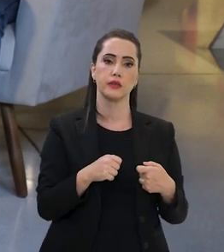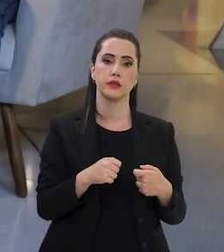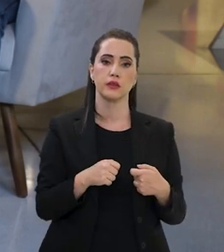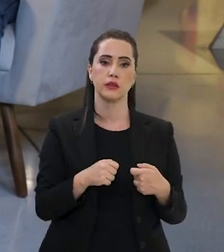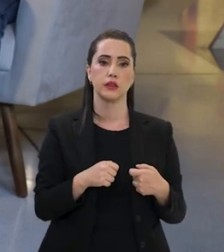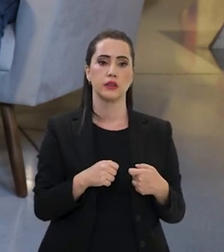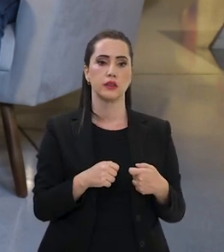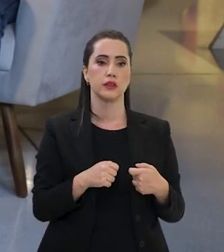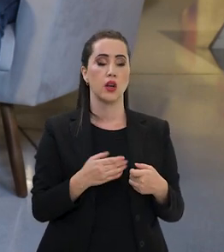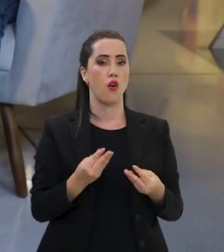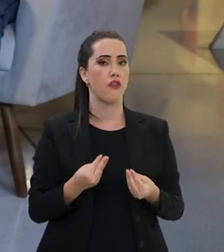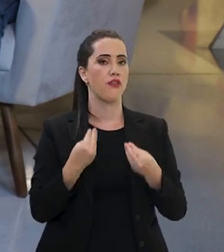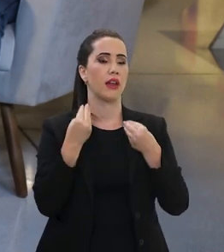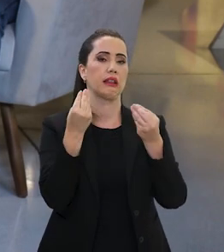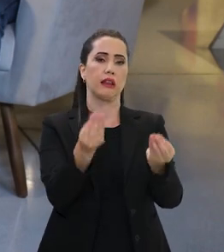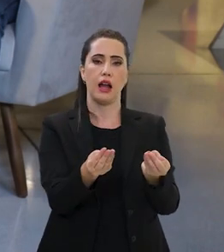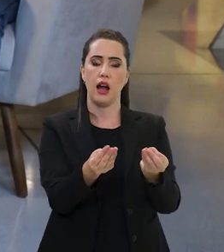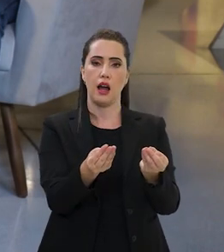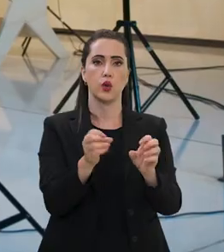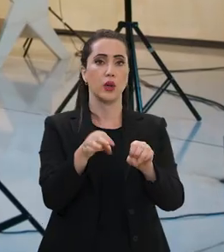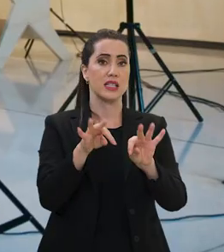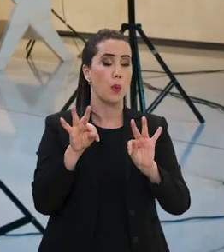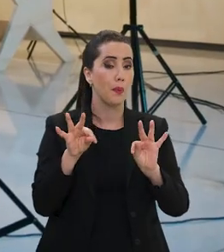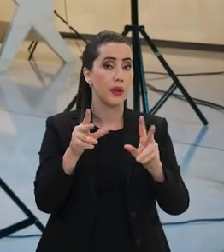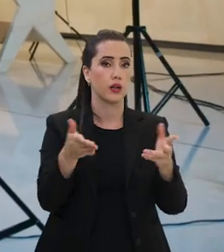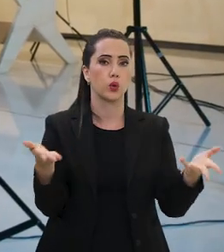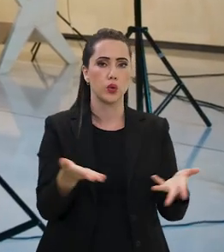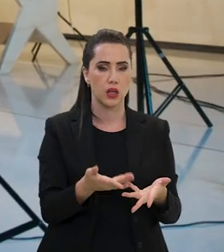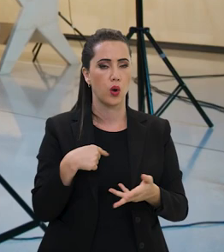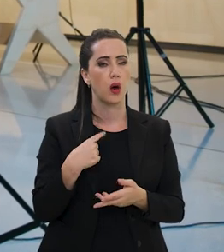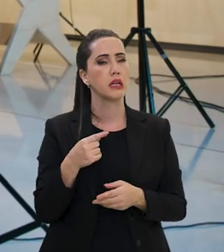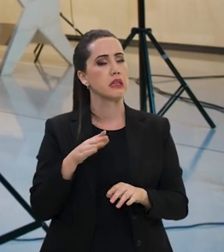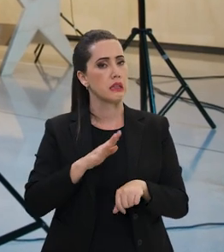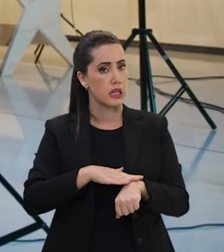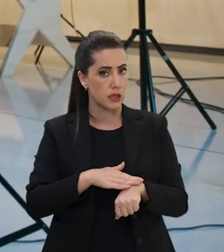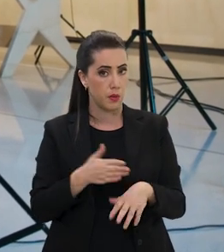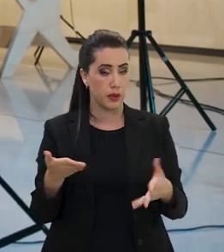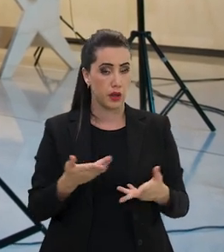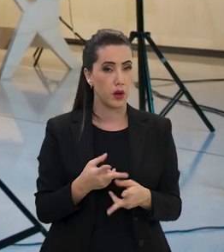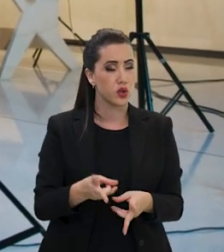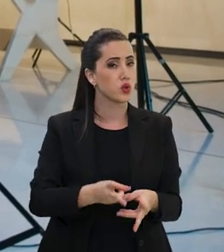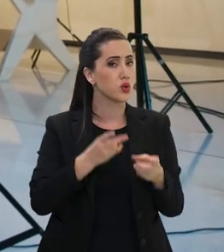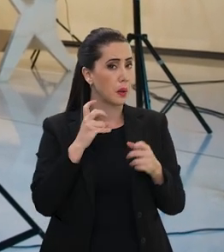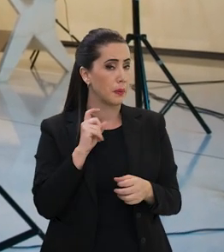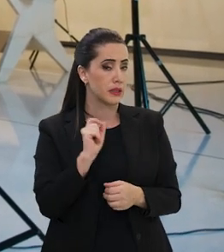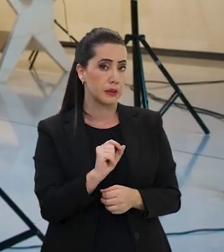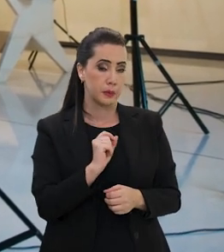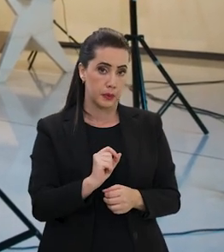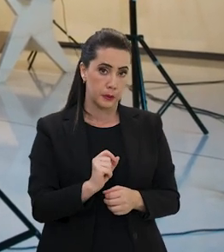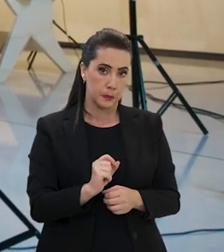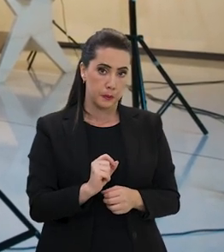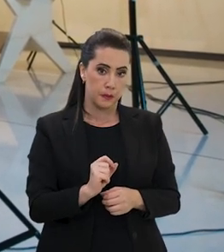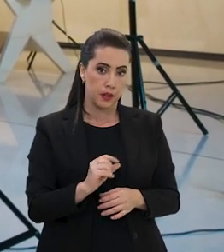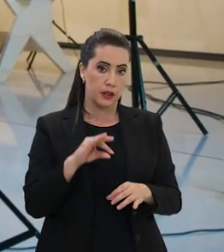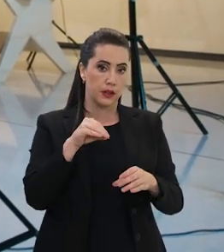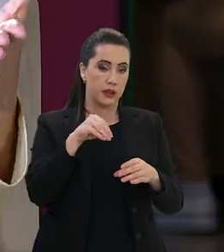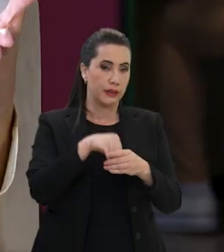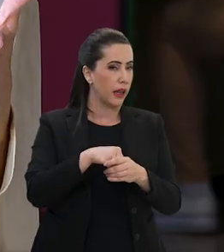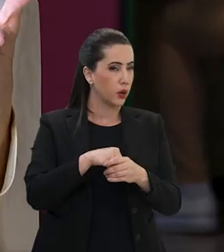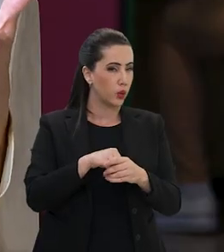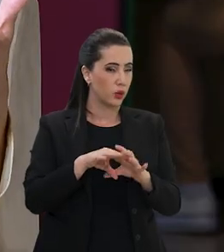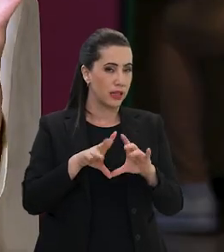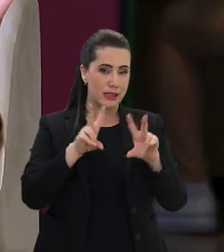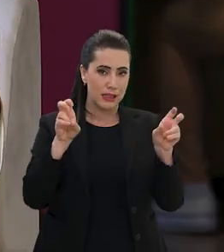dar acesso da educação para todos, é super importante. Nesse momento, agora, o que a gente percebe? Dentro desse